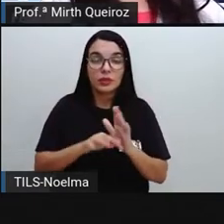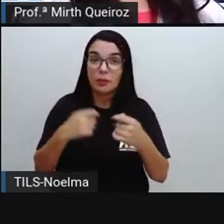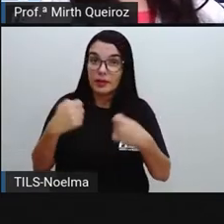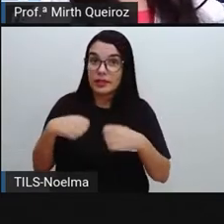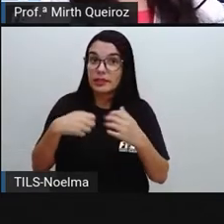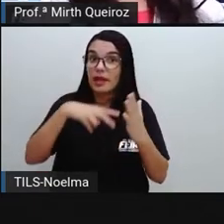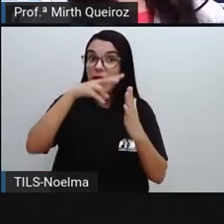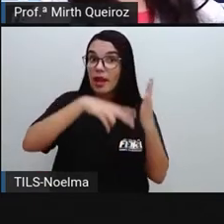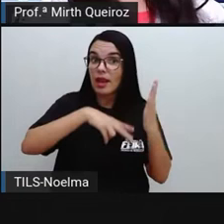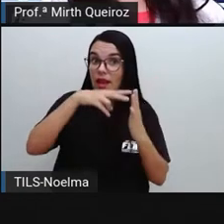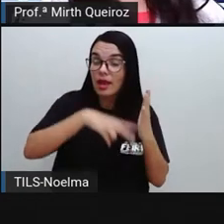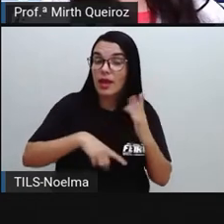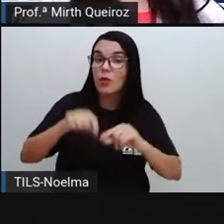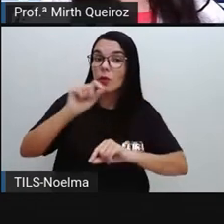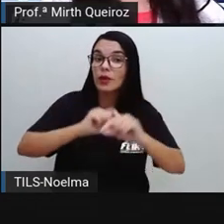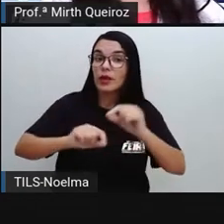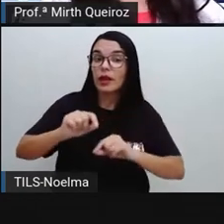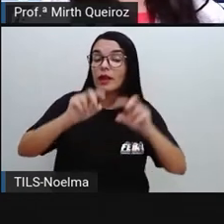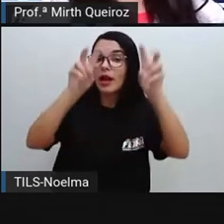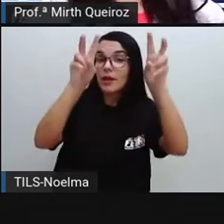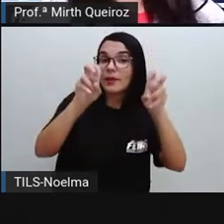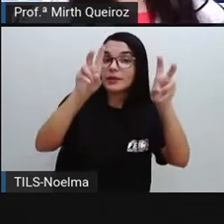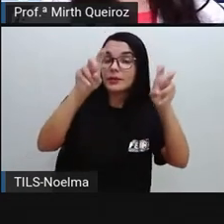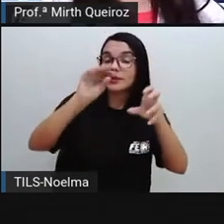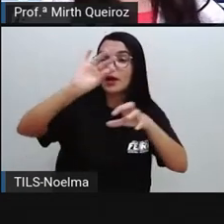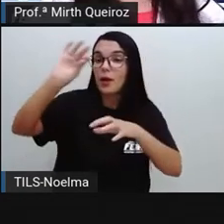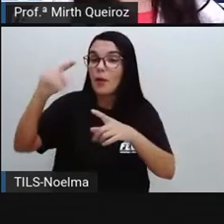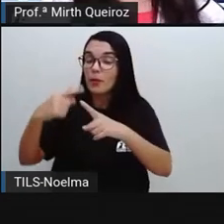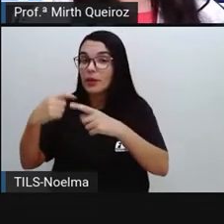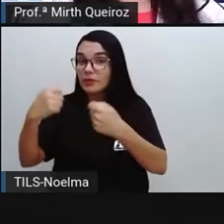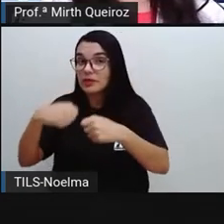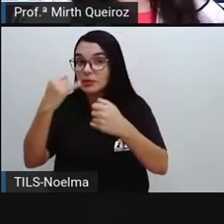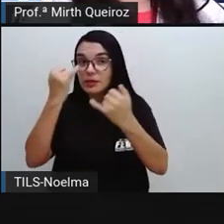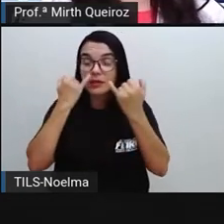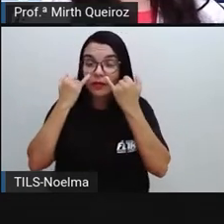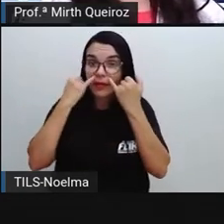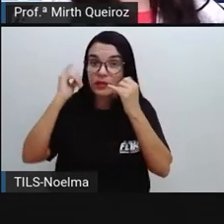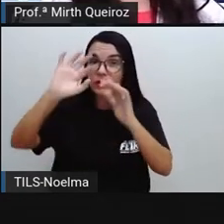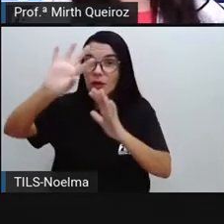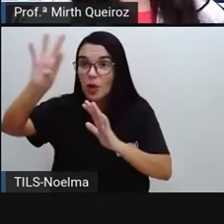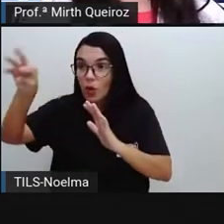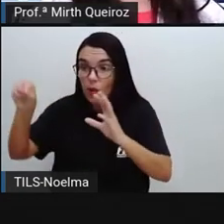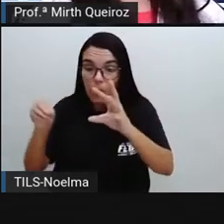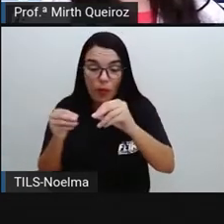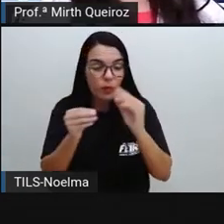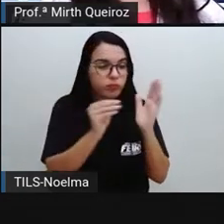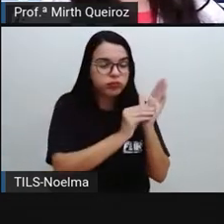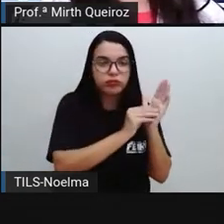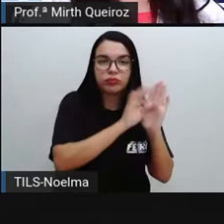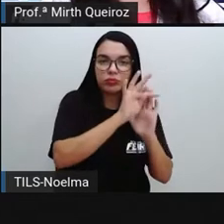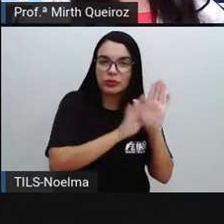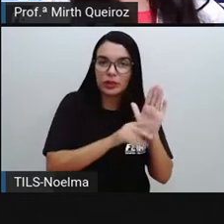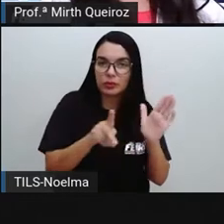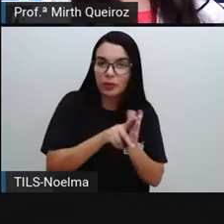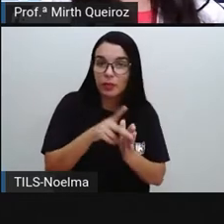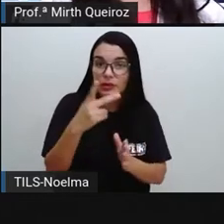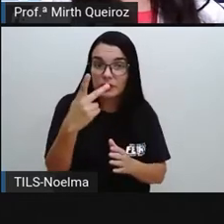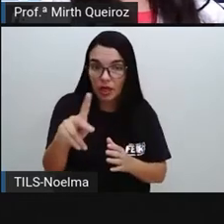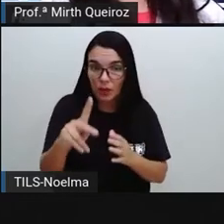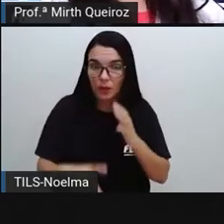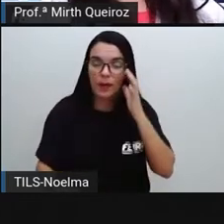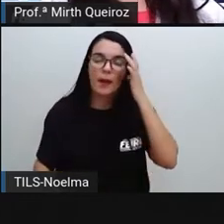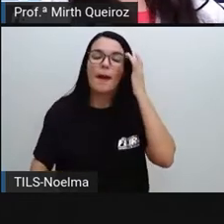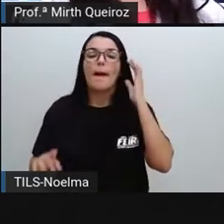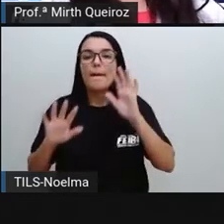textos sobre o assunto, né? Para que vocês coletem aí dados. Lembrando que, ao coletar dados dessas pesquisas, a gente